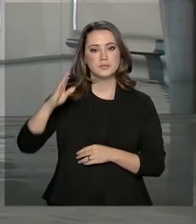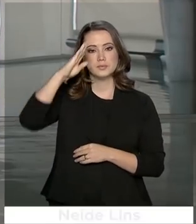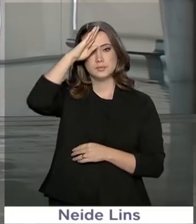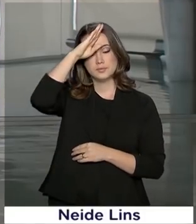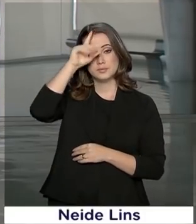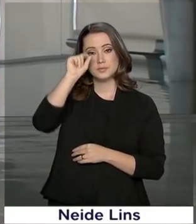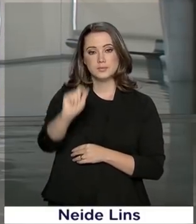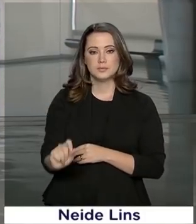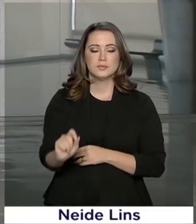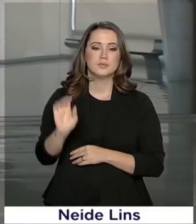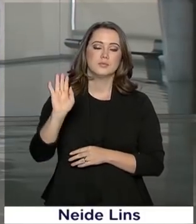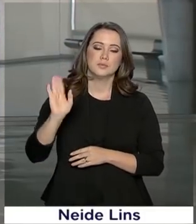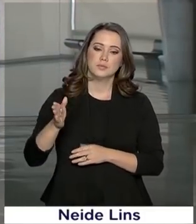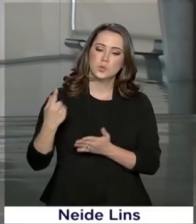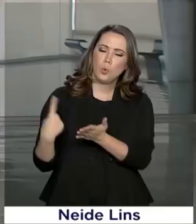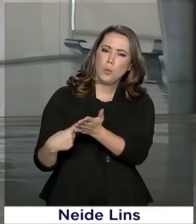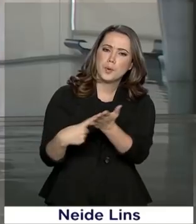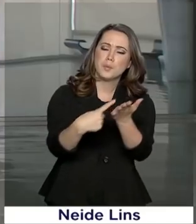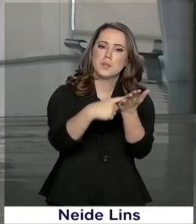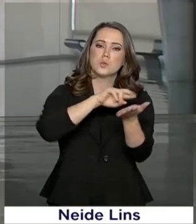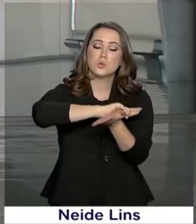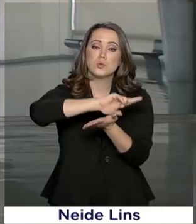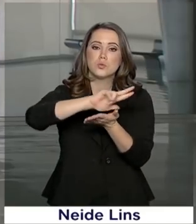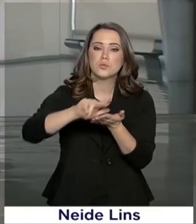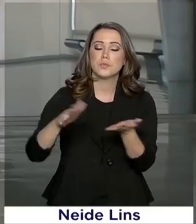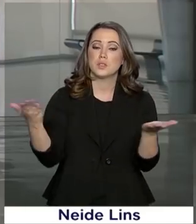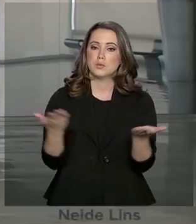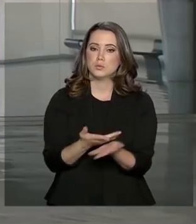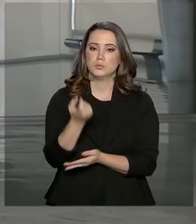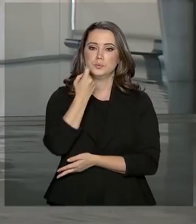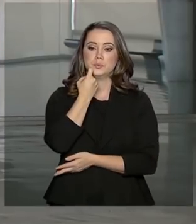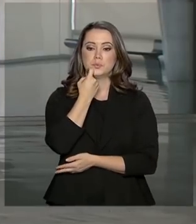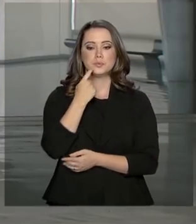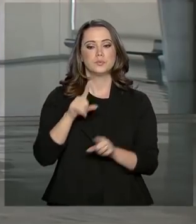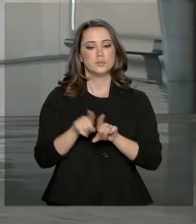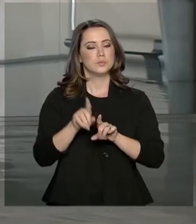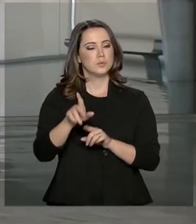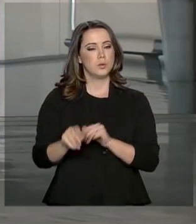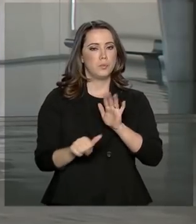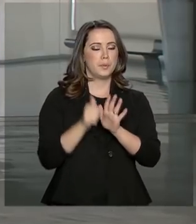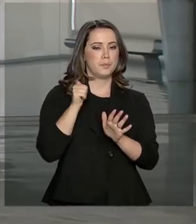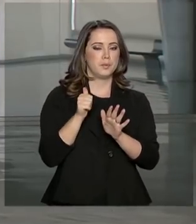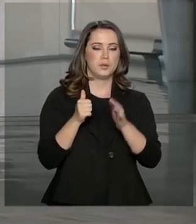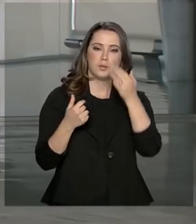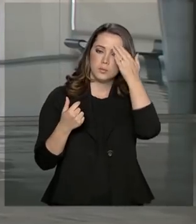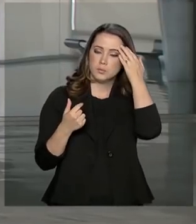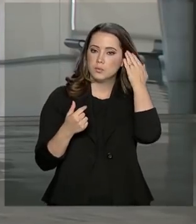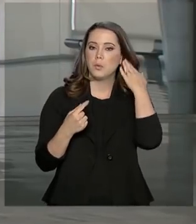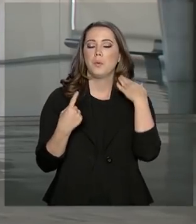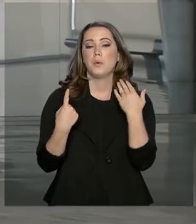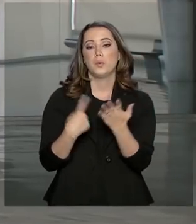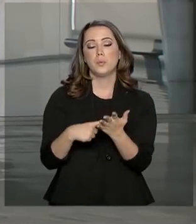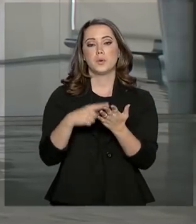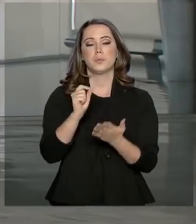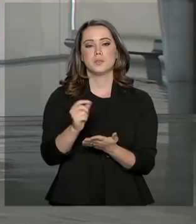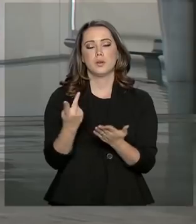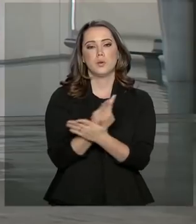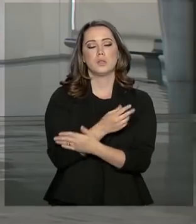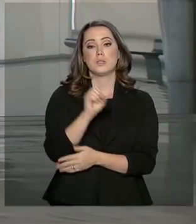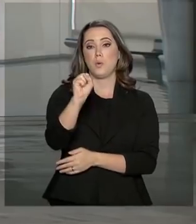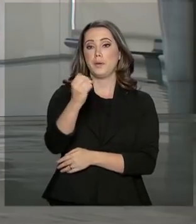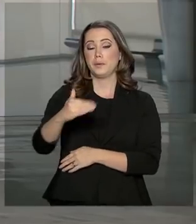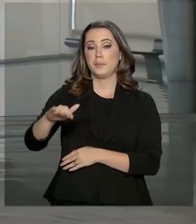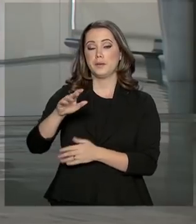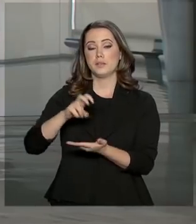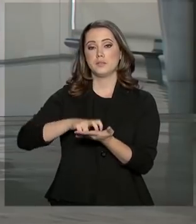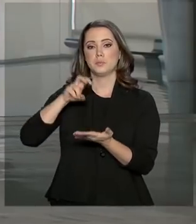República, Jair Bolsonaro, cumpriu uma série de agendas nesta sexta-feira. O primeiro compromisso oficial foi logo cedo, às oito e